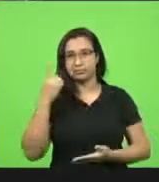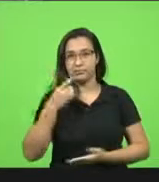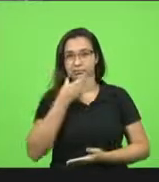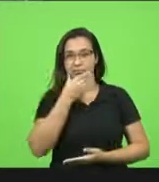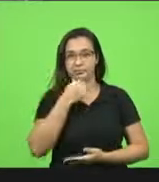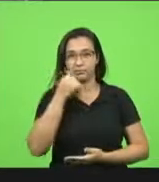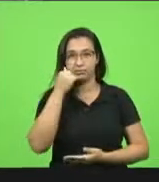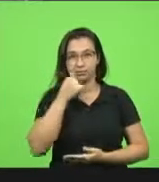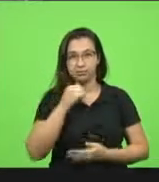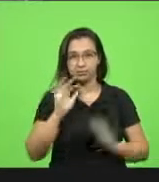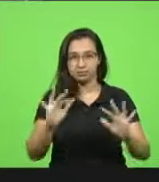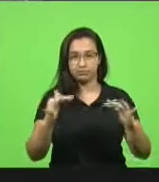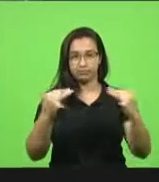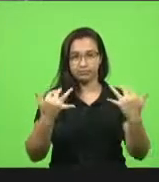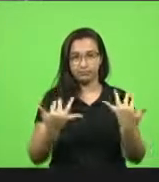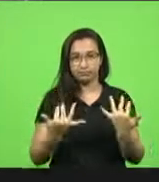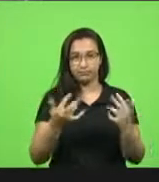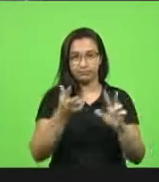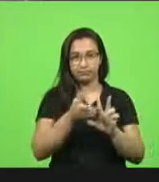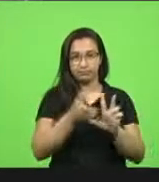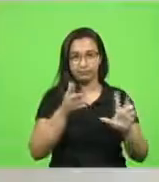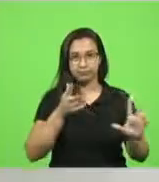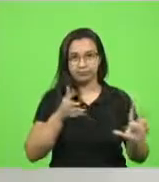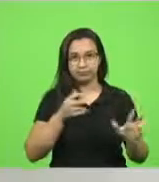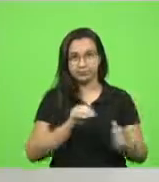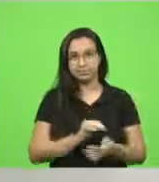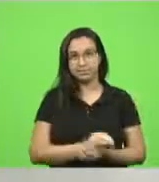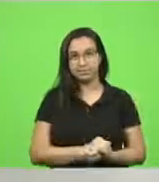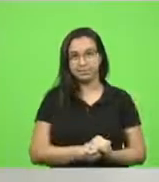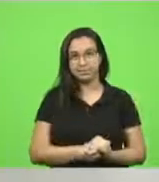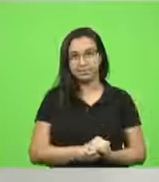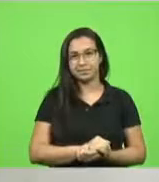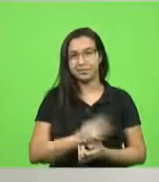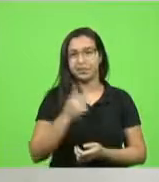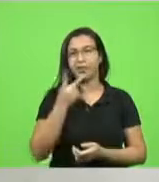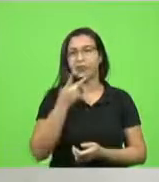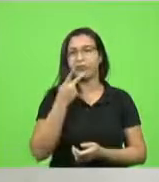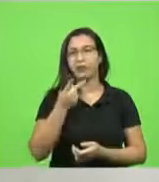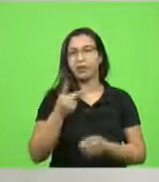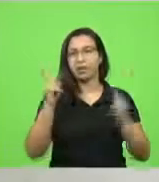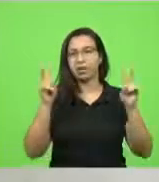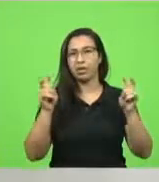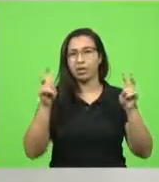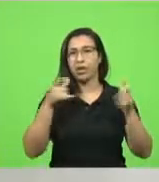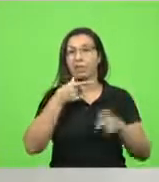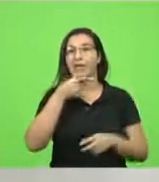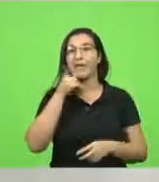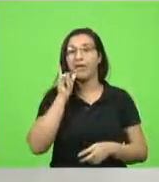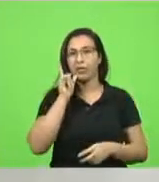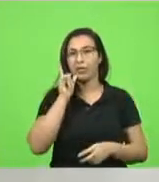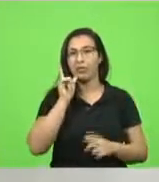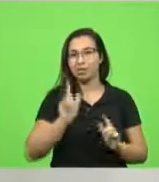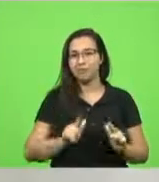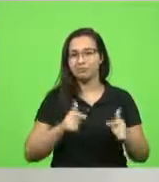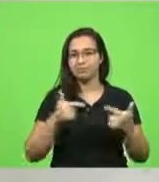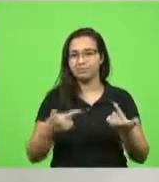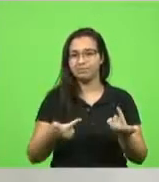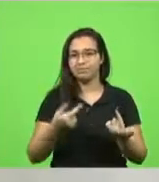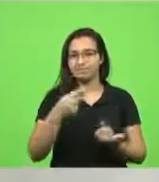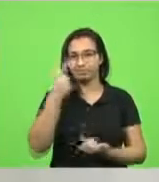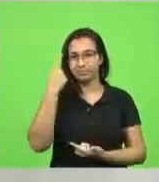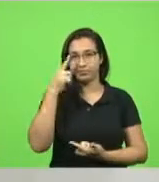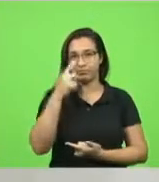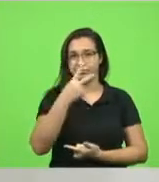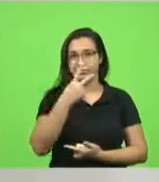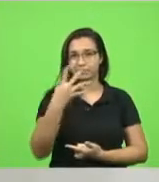nos acompanham. Quero falar de uma importante ação que nós fizemos no dia de ontem, dia 24 de fevereiro, e